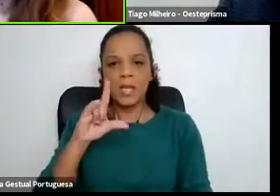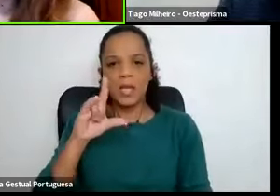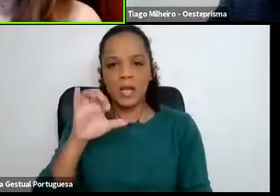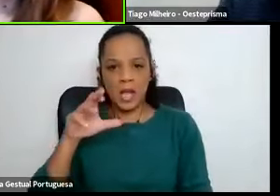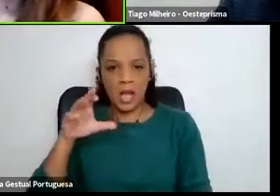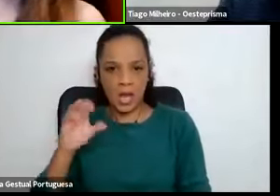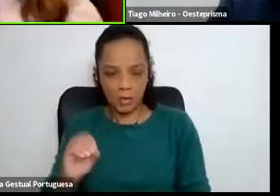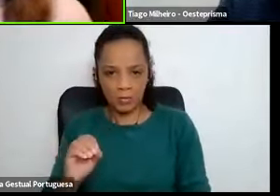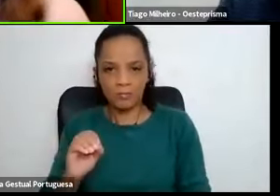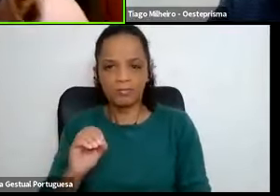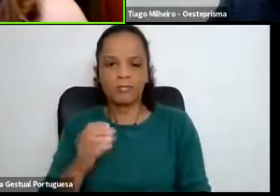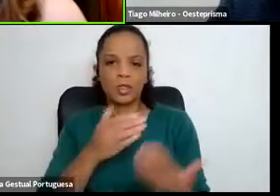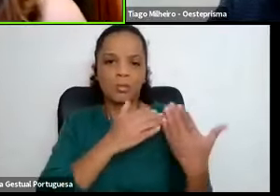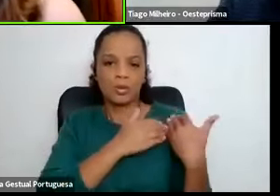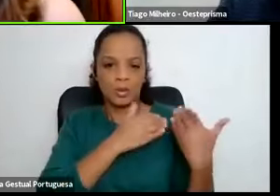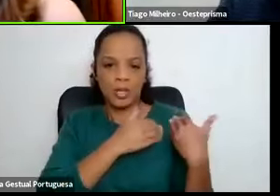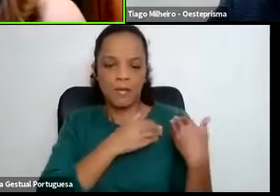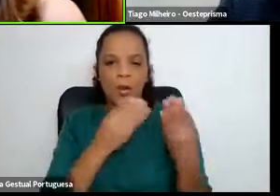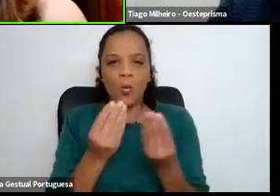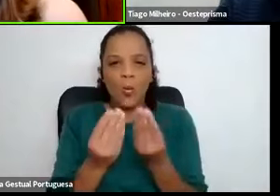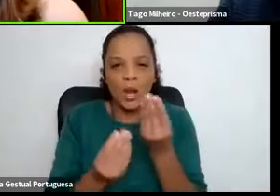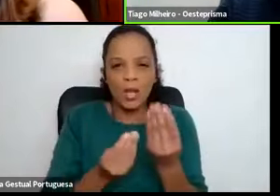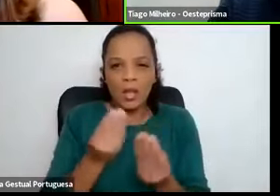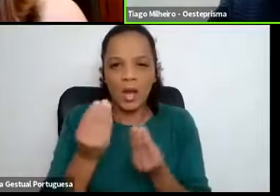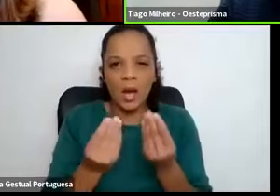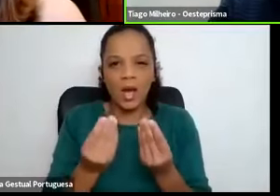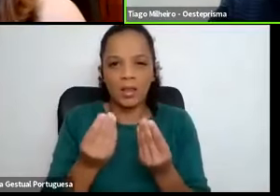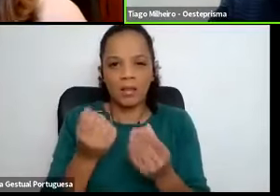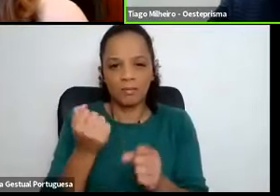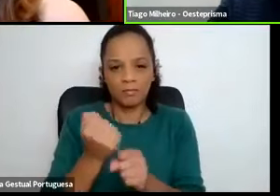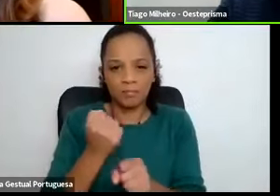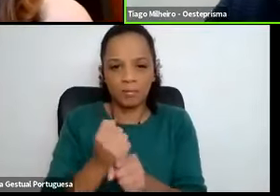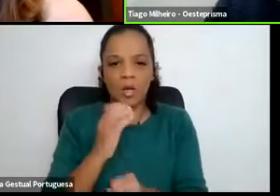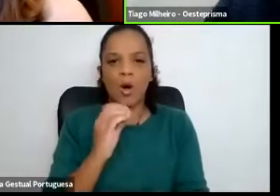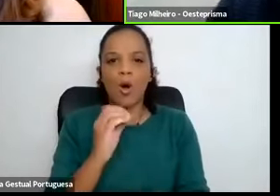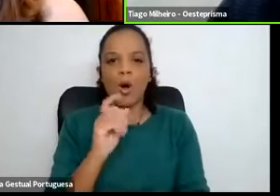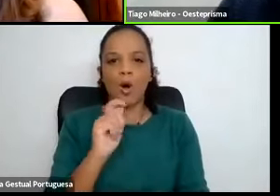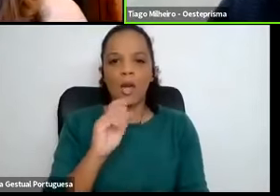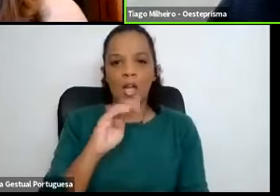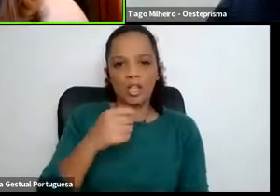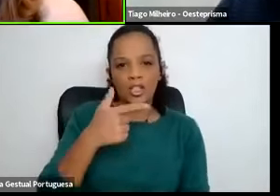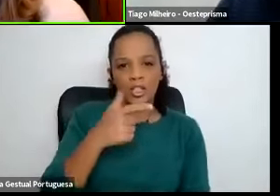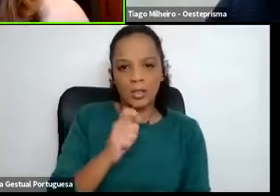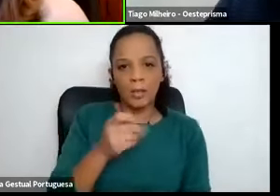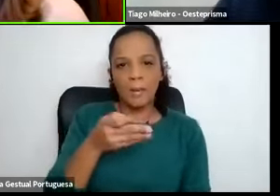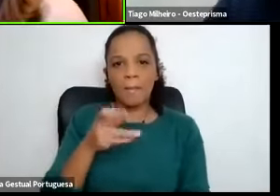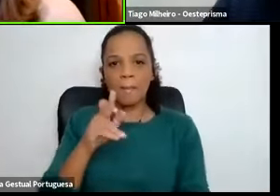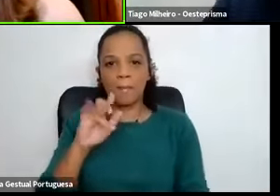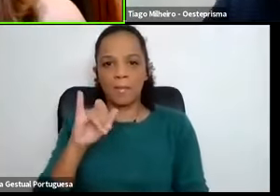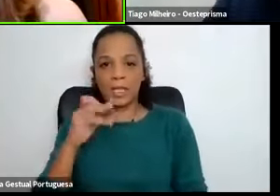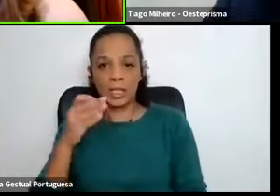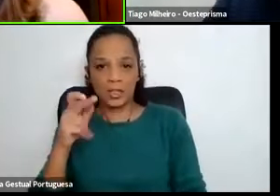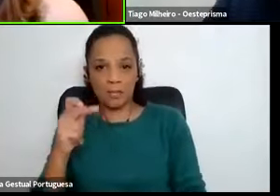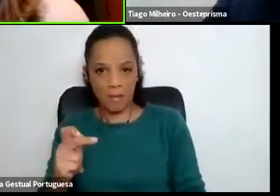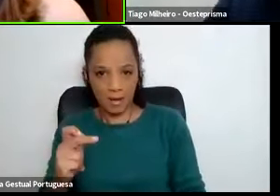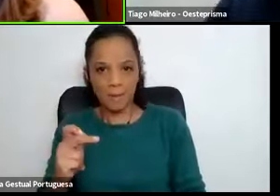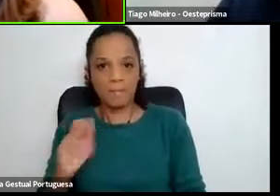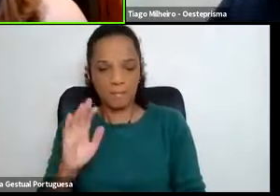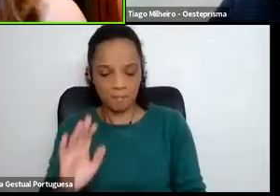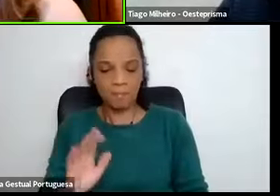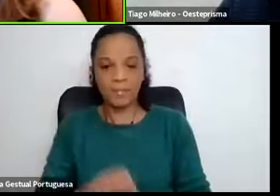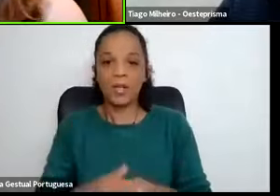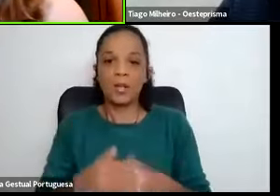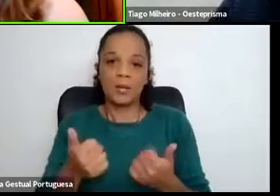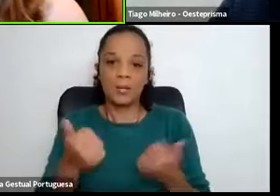gestão da Oeste Prisma. Boa noite, Tiago. Olá, boa noite. Boa noite. Antes de mais, quero agradecer a sua